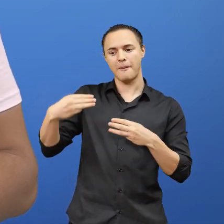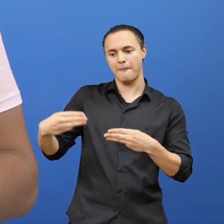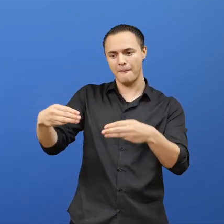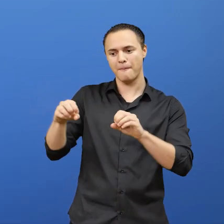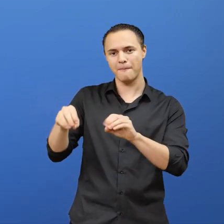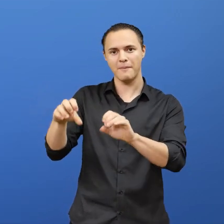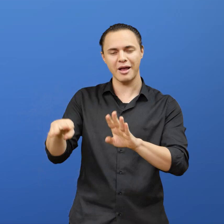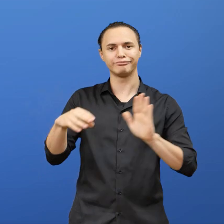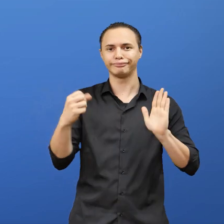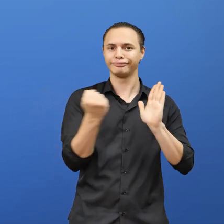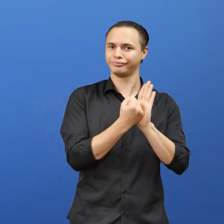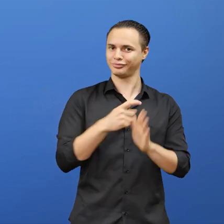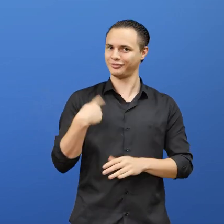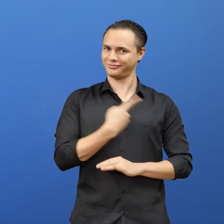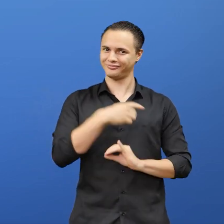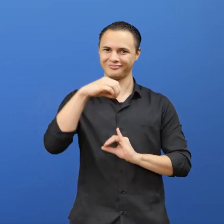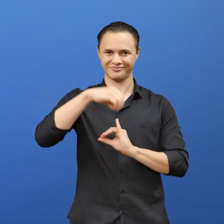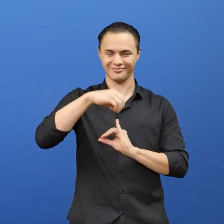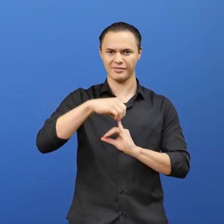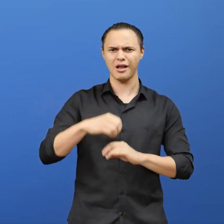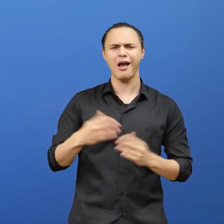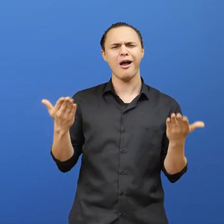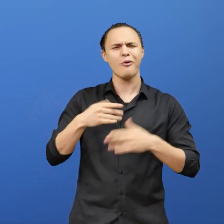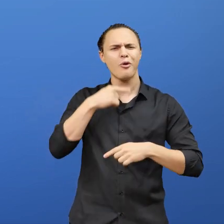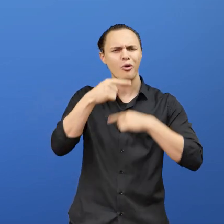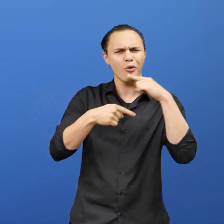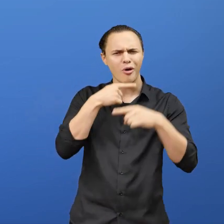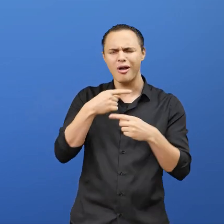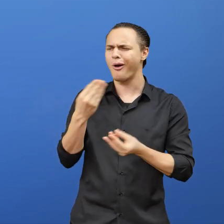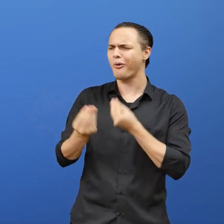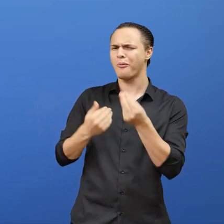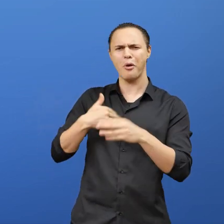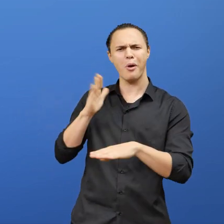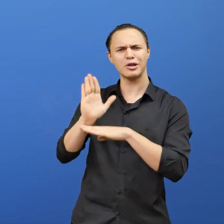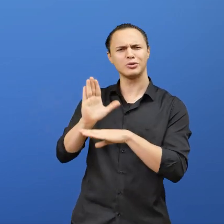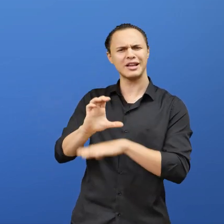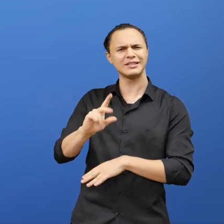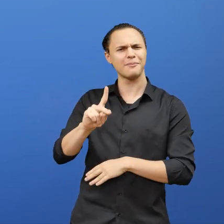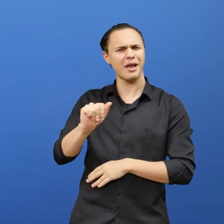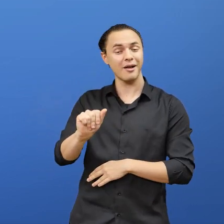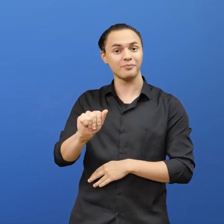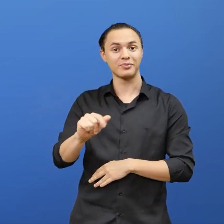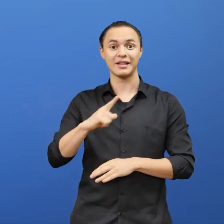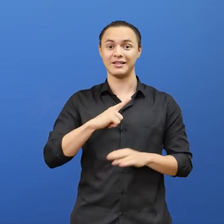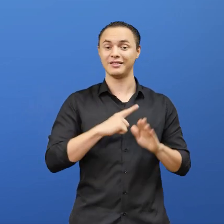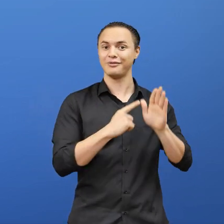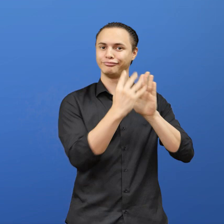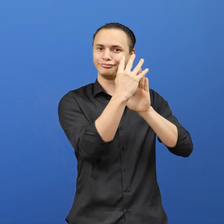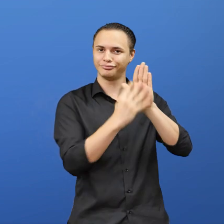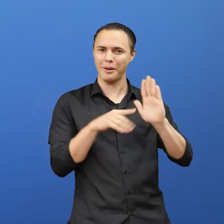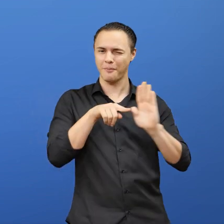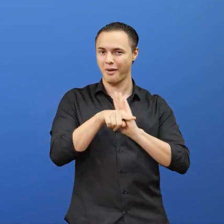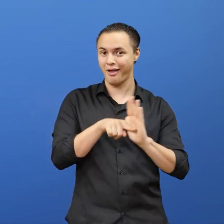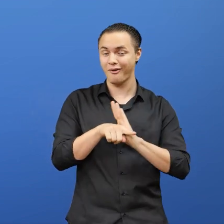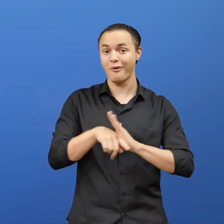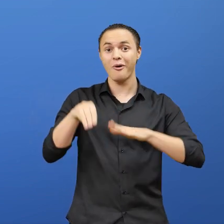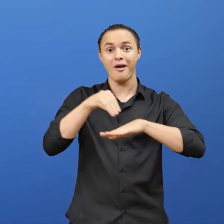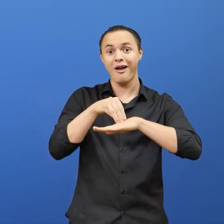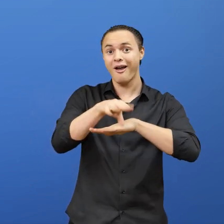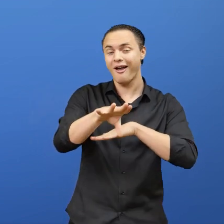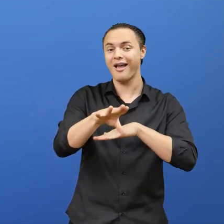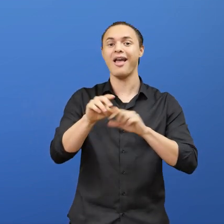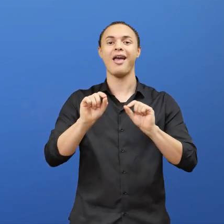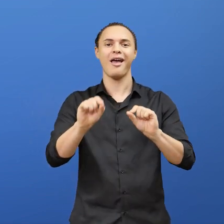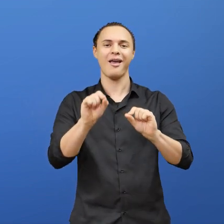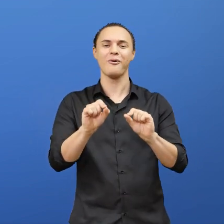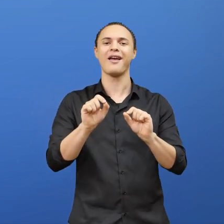excelência. Agora vem a pergunta que você precisa fazer. Como contribuir com a CPA? O formulário é virtual e será disponibilizado por e